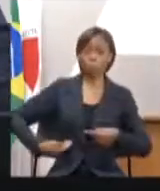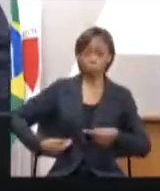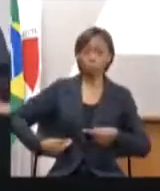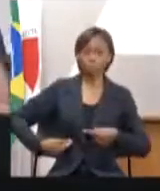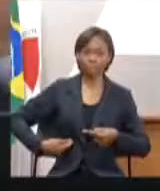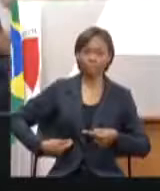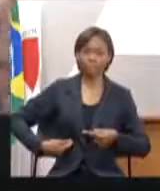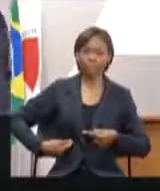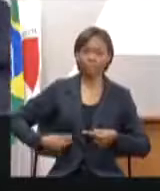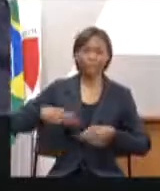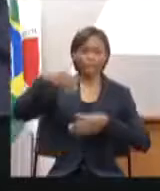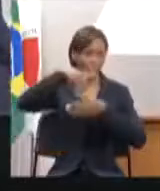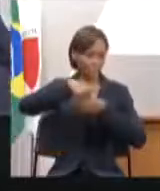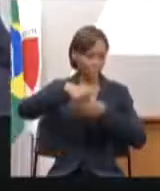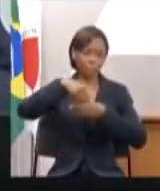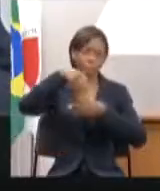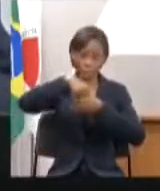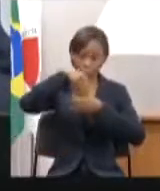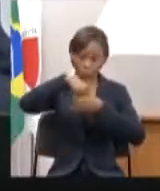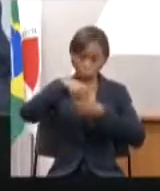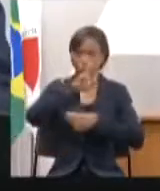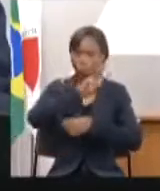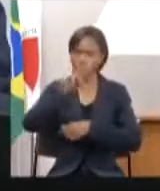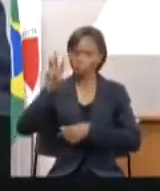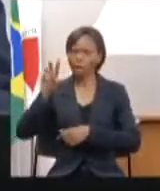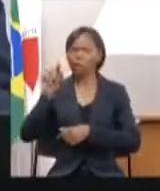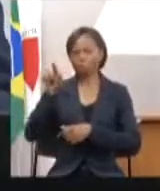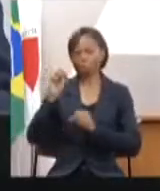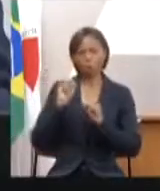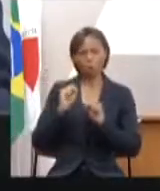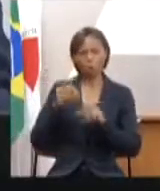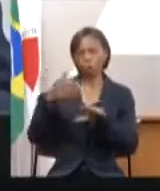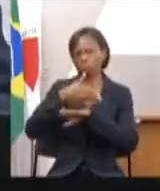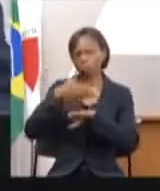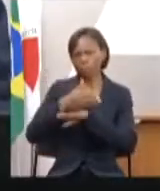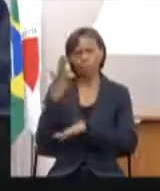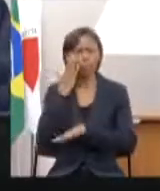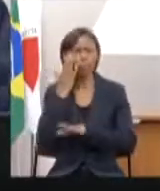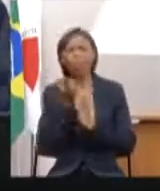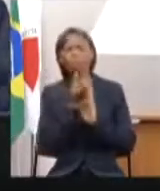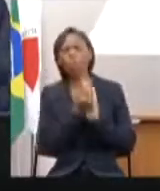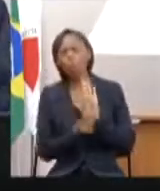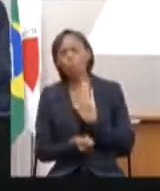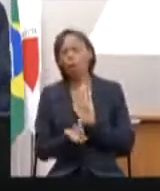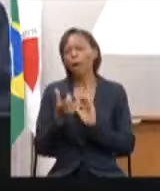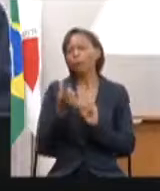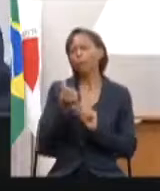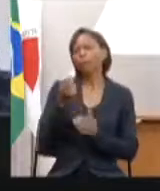também acessar e saber quanto o PPAG está sendo pago saber como estão as suas propostas